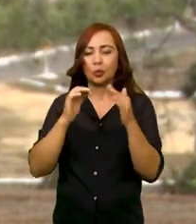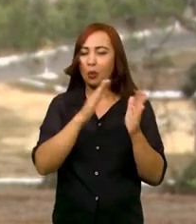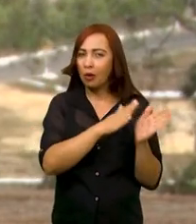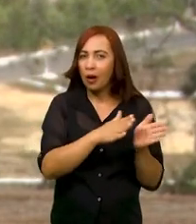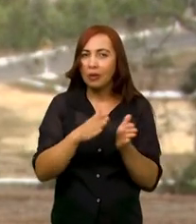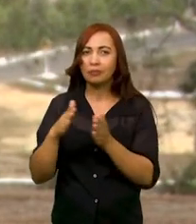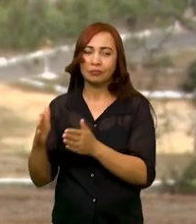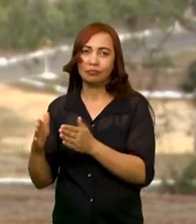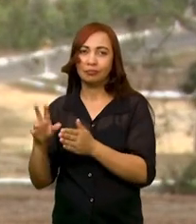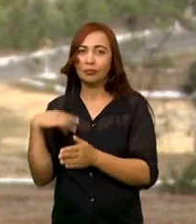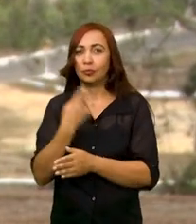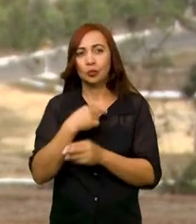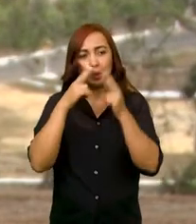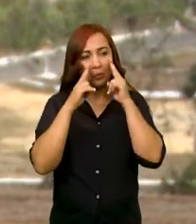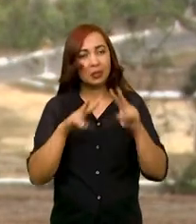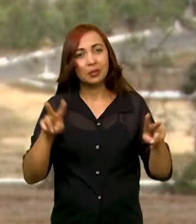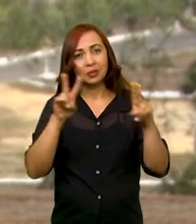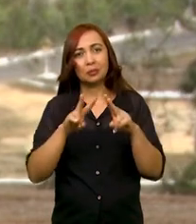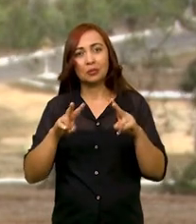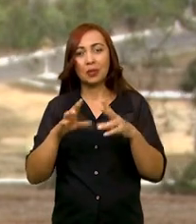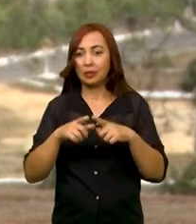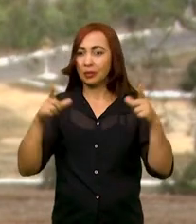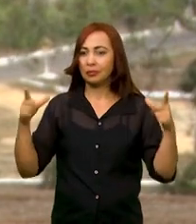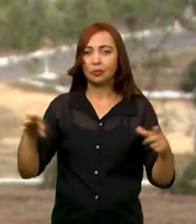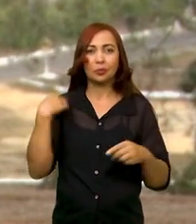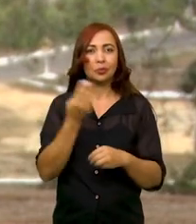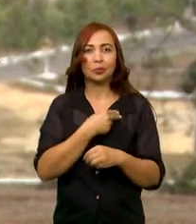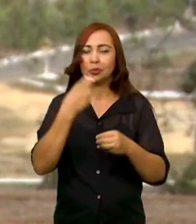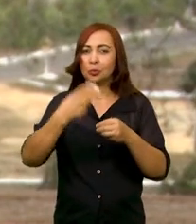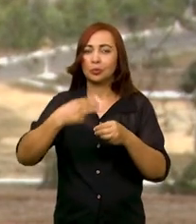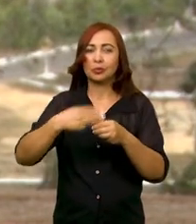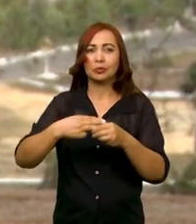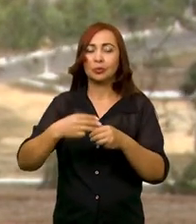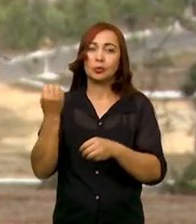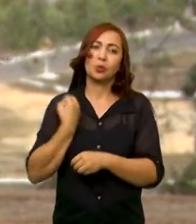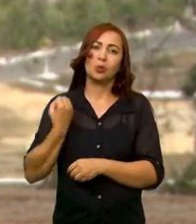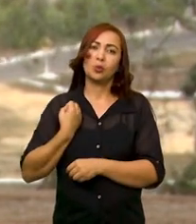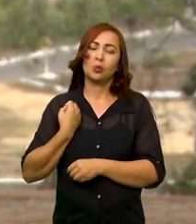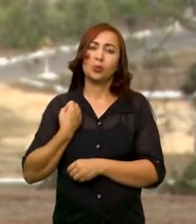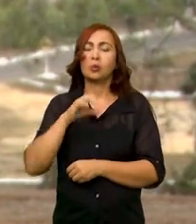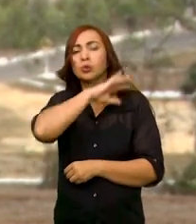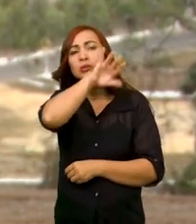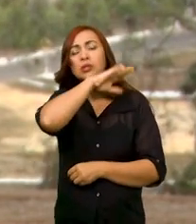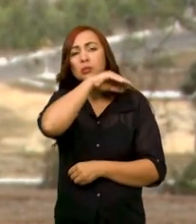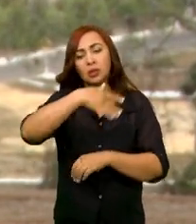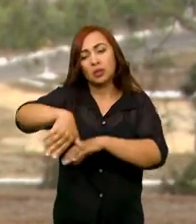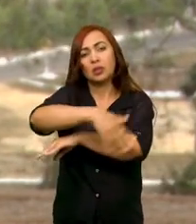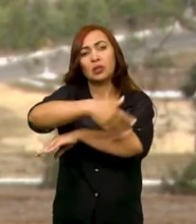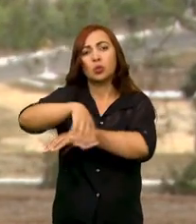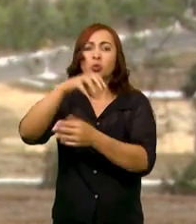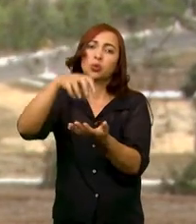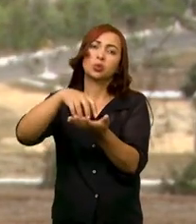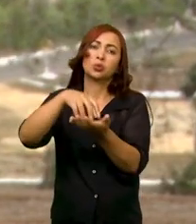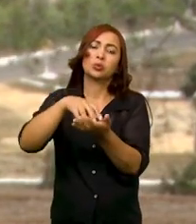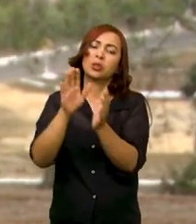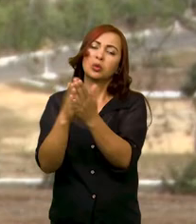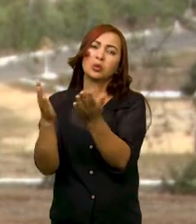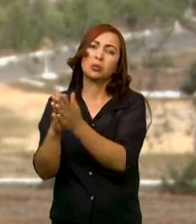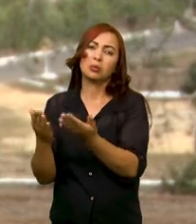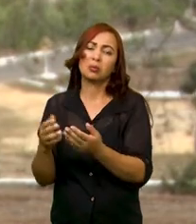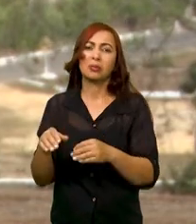nós também desenvolvemos outras atividades para avaliar todo o processo de aprendizagem que